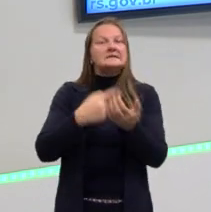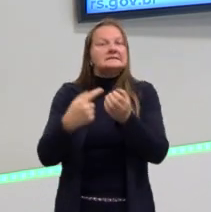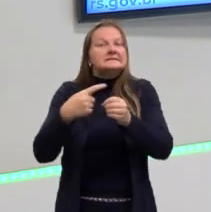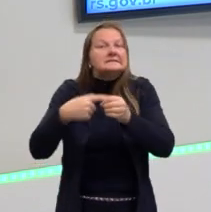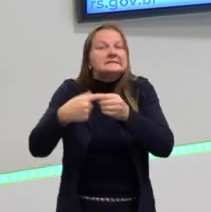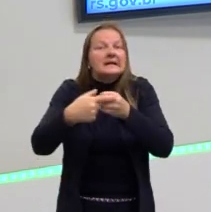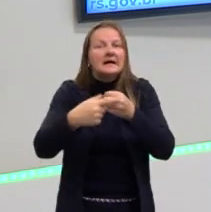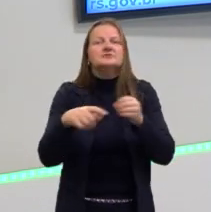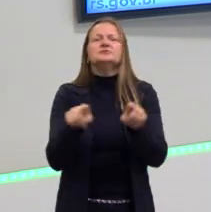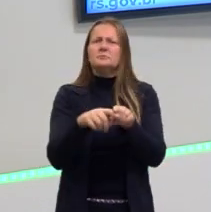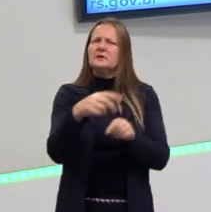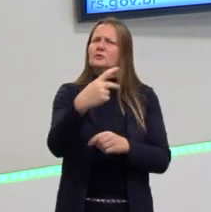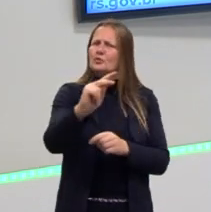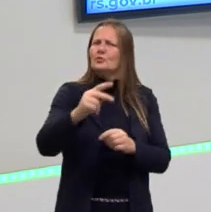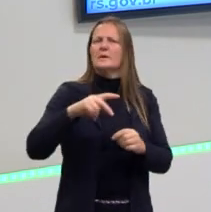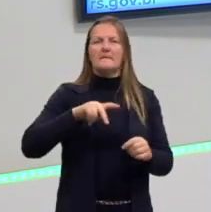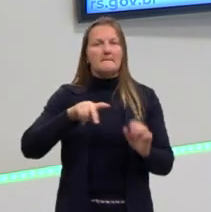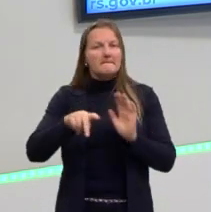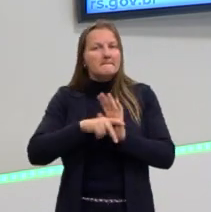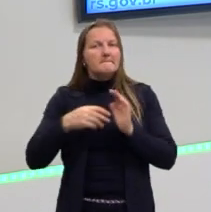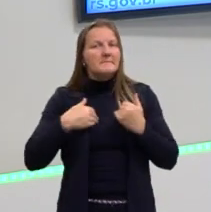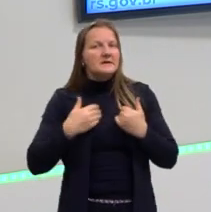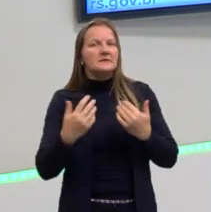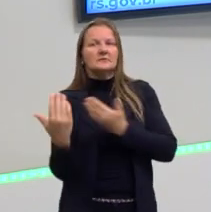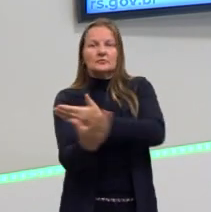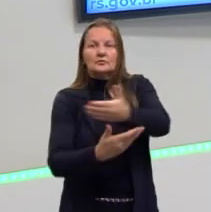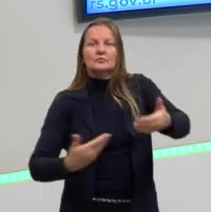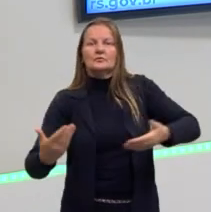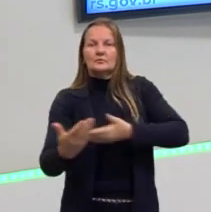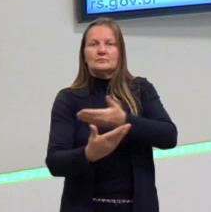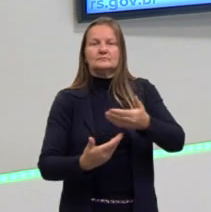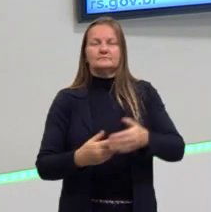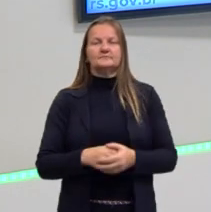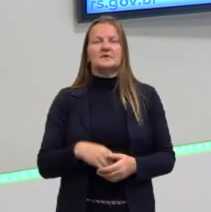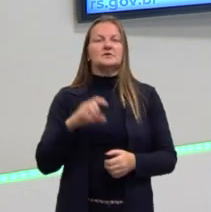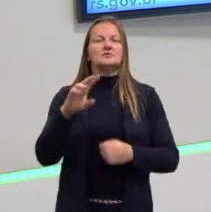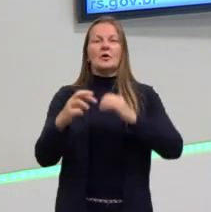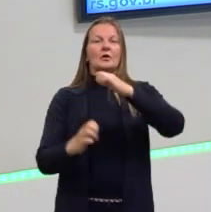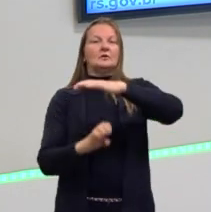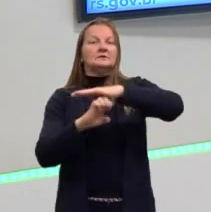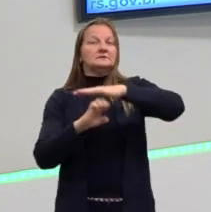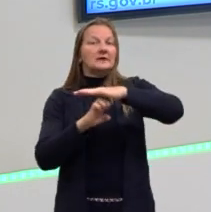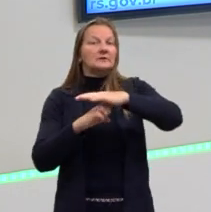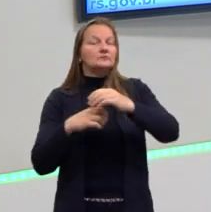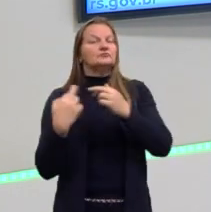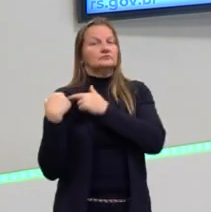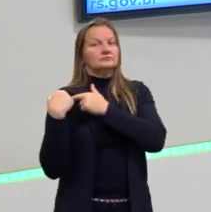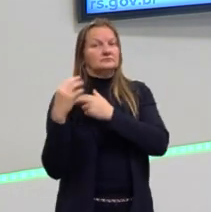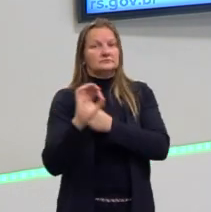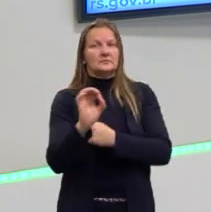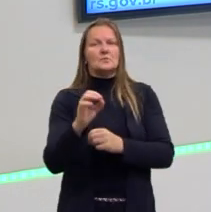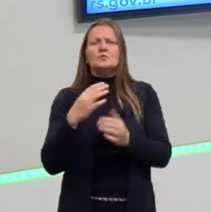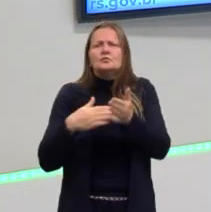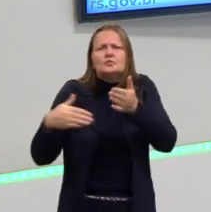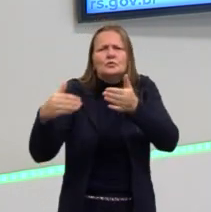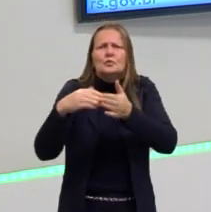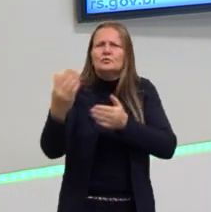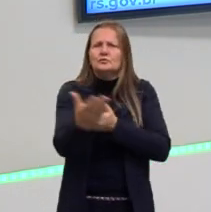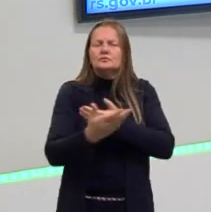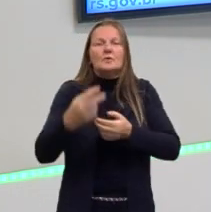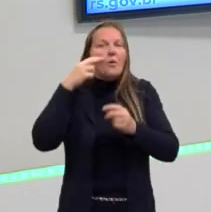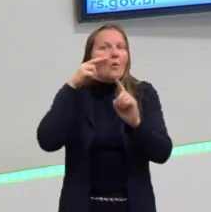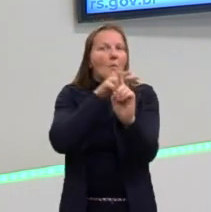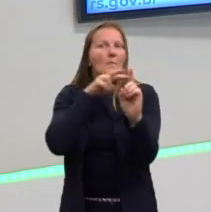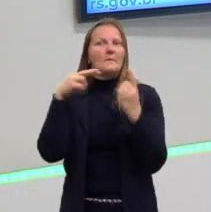nossa. A cidade também é nossa. Não cabe apenas ao Estado. Nós também temos que ter esse olhar